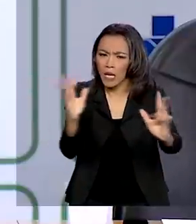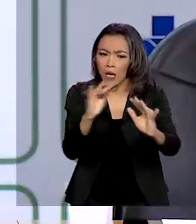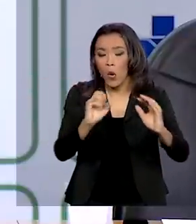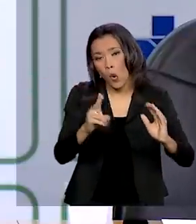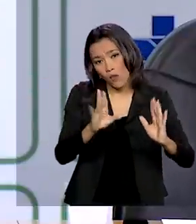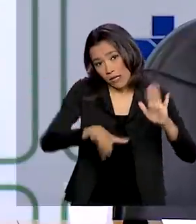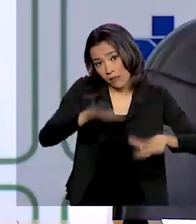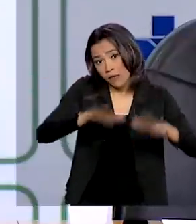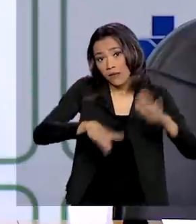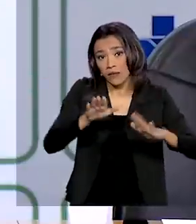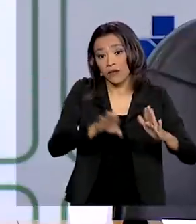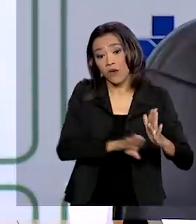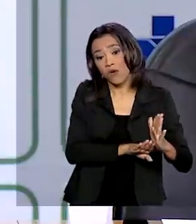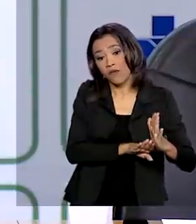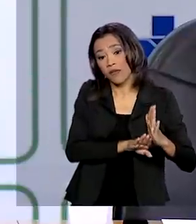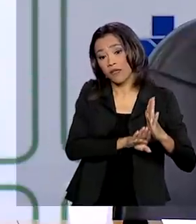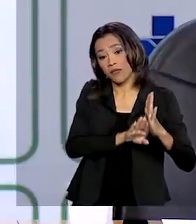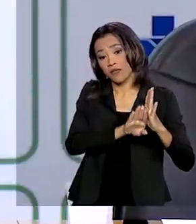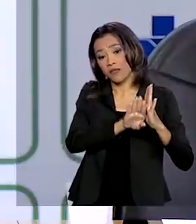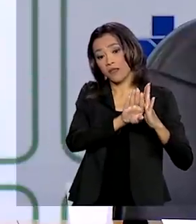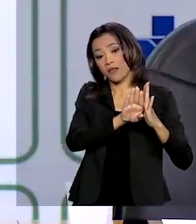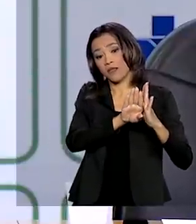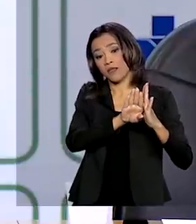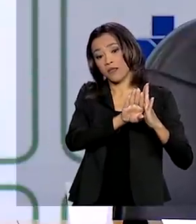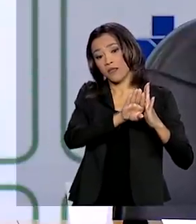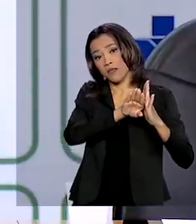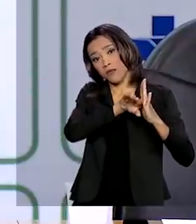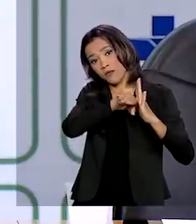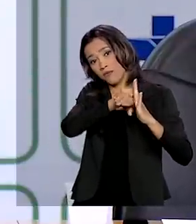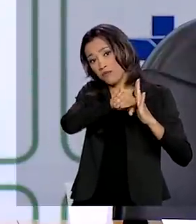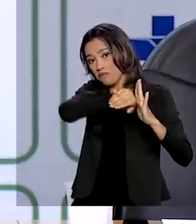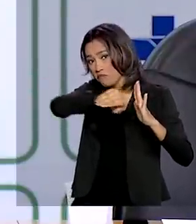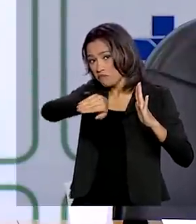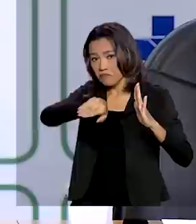ou assim, ou assim.